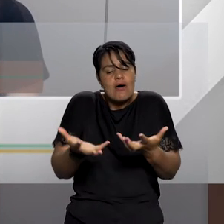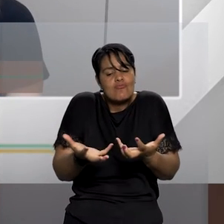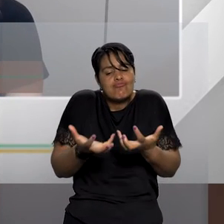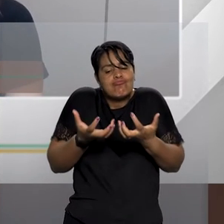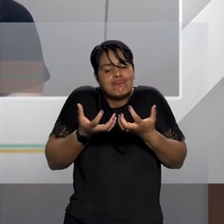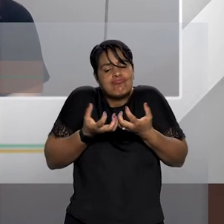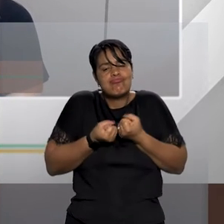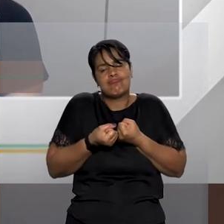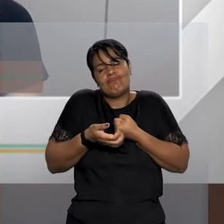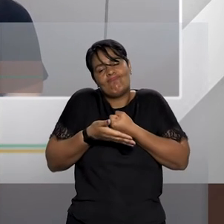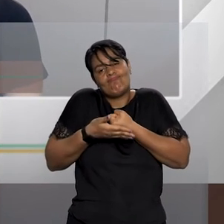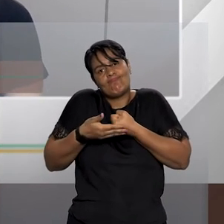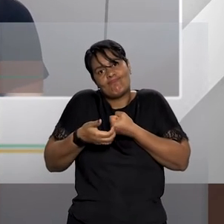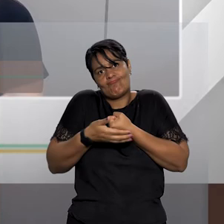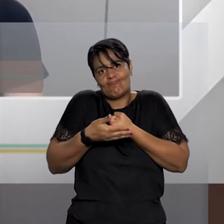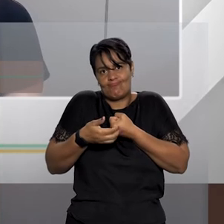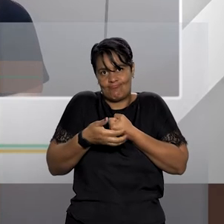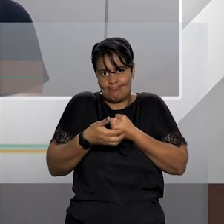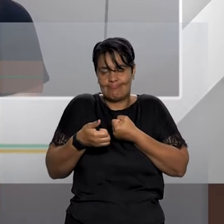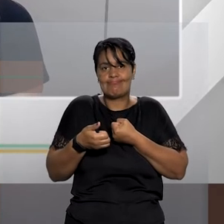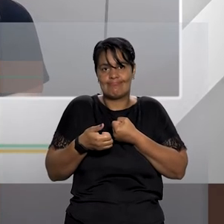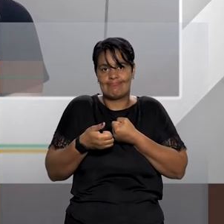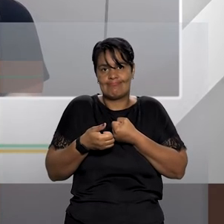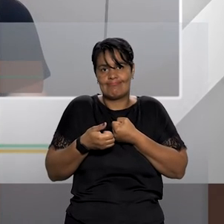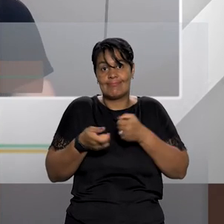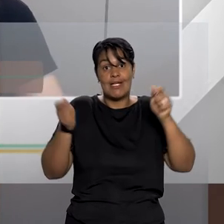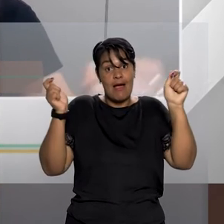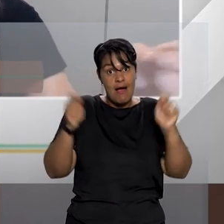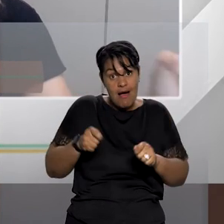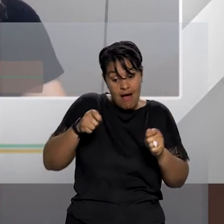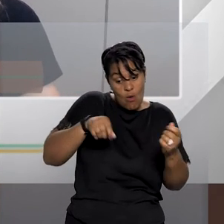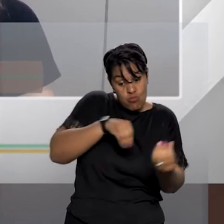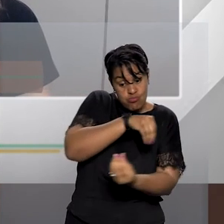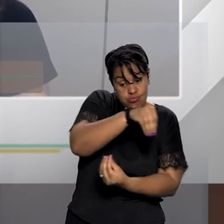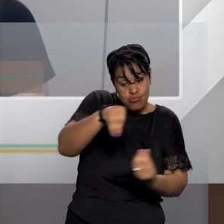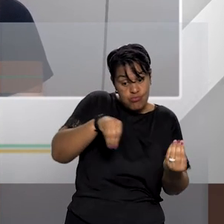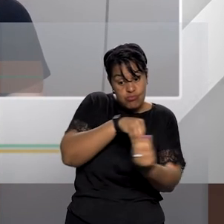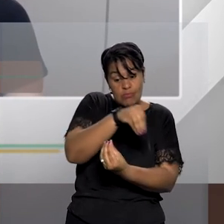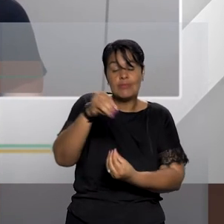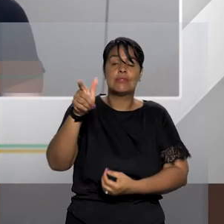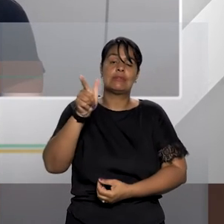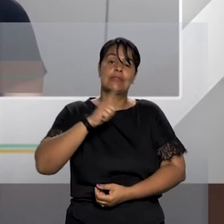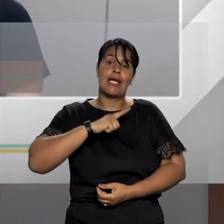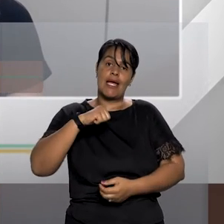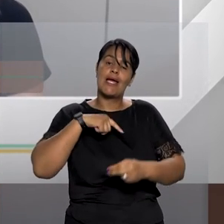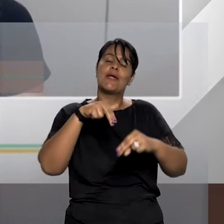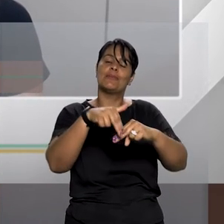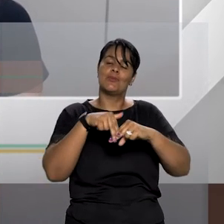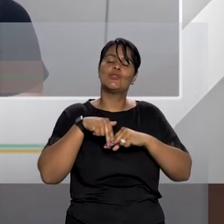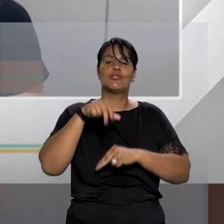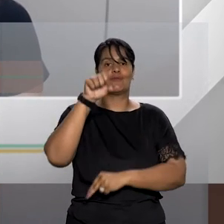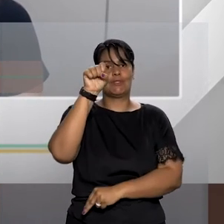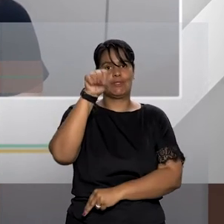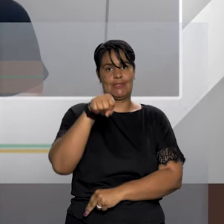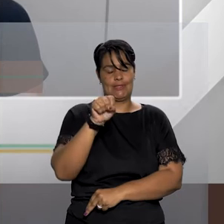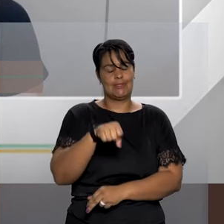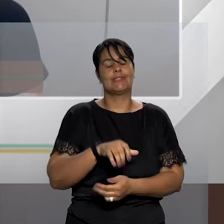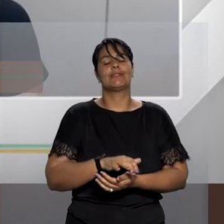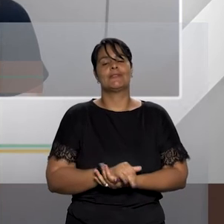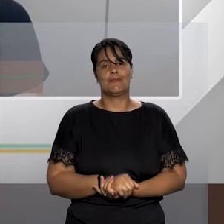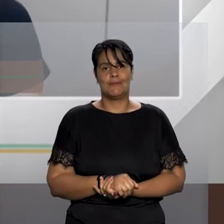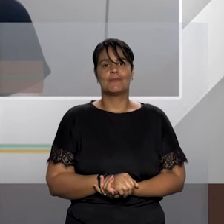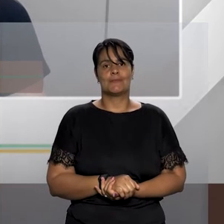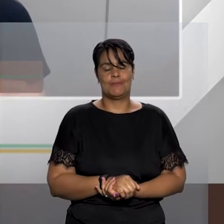a competência híbrida tem a sua razão dentro tanto de uma leitura social em relação a essa